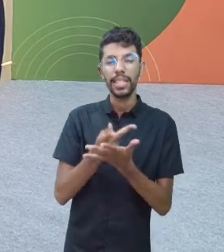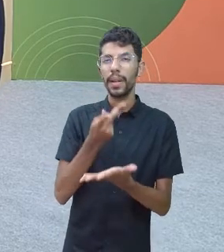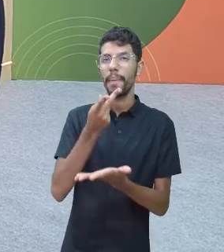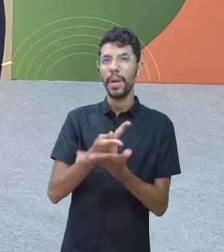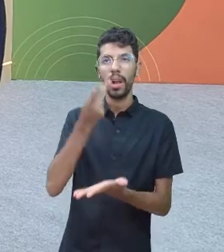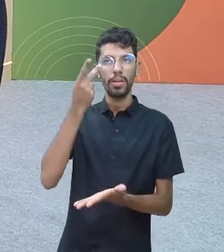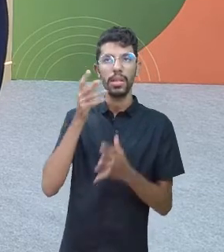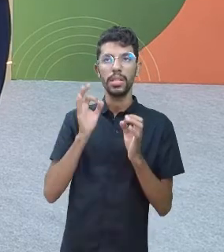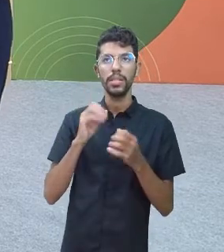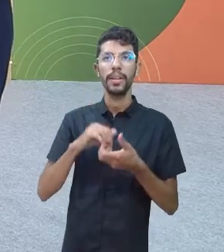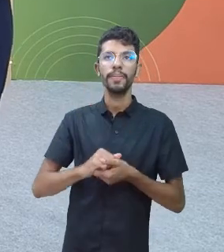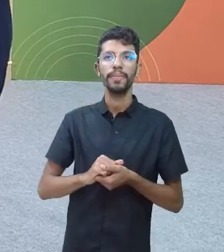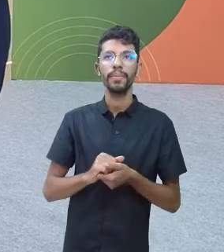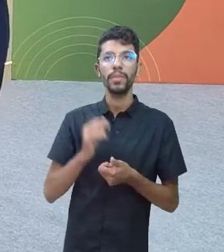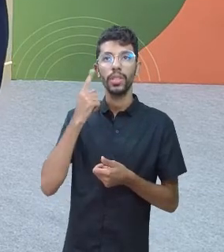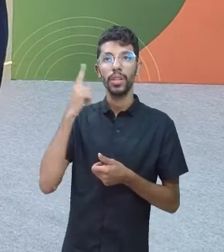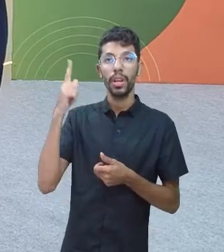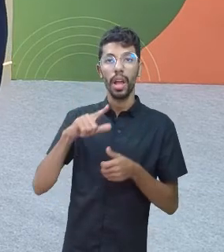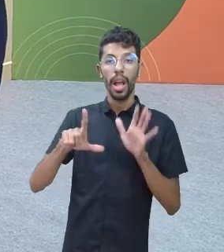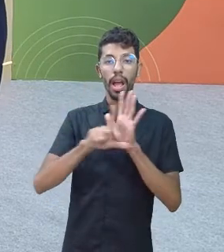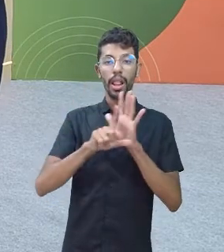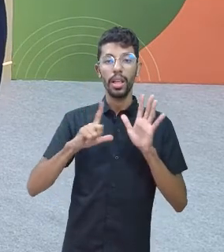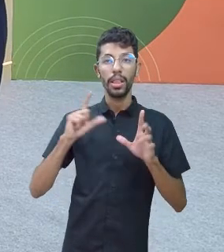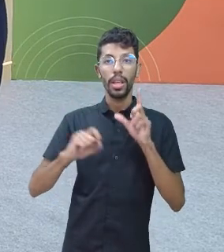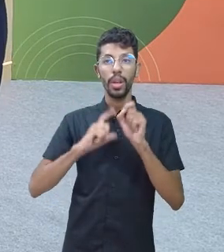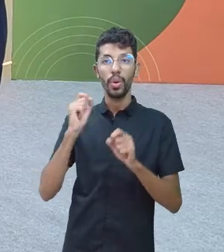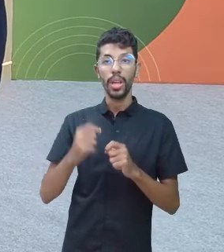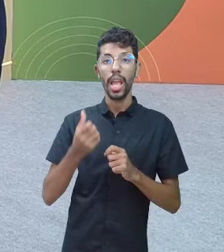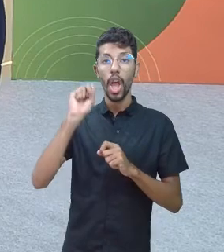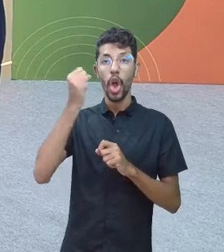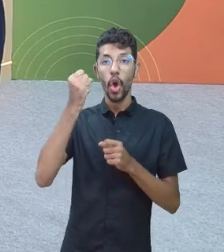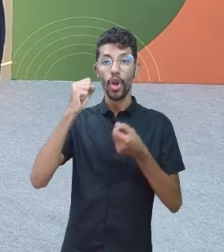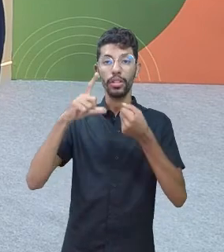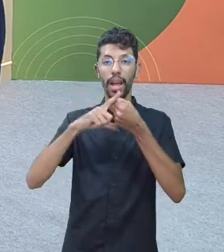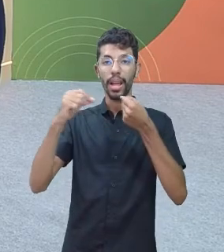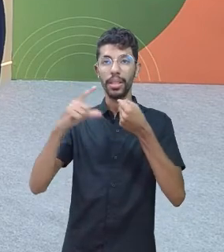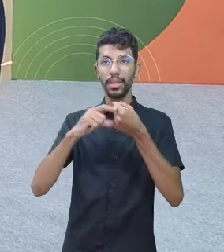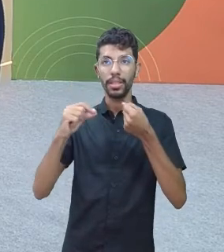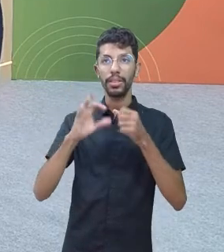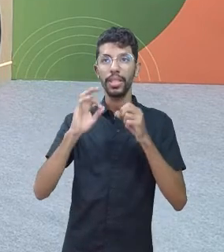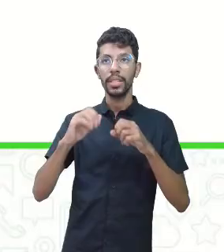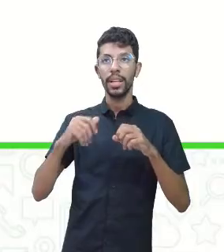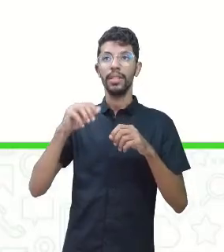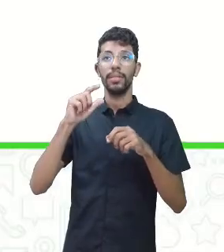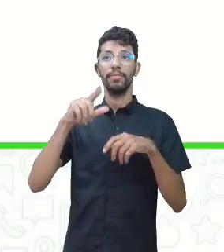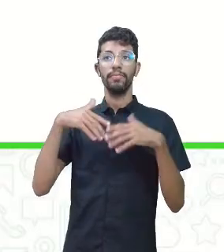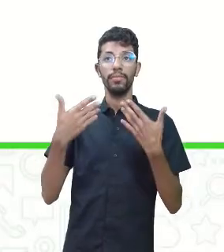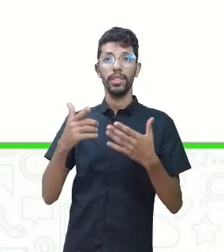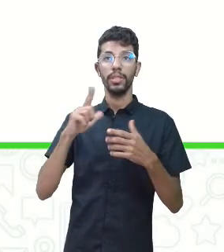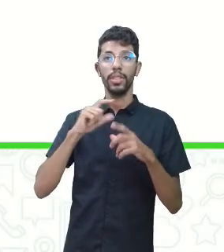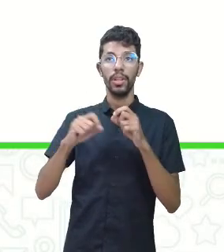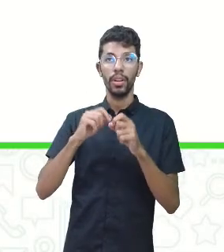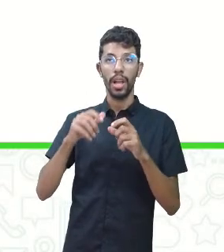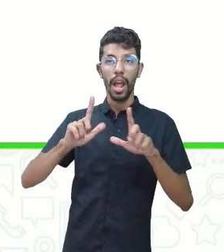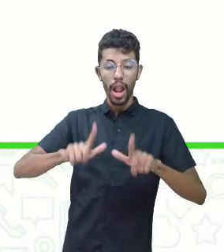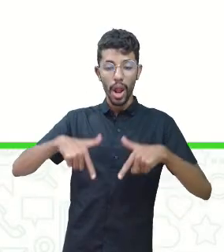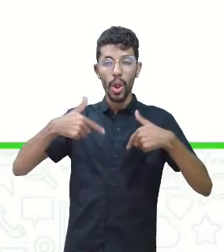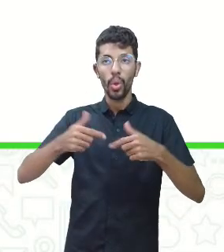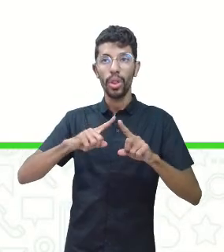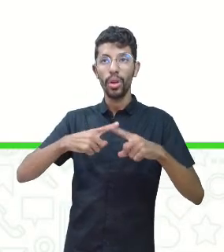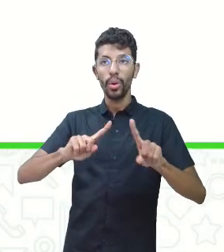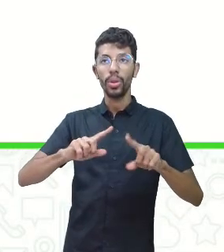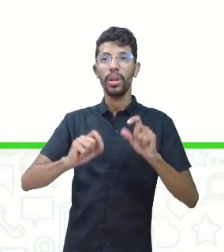A lei composta por oito artigos torna a luta contra o bullying escolar uma política pública de educação e